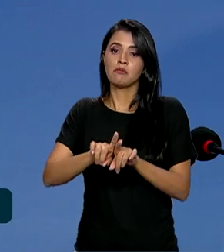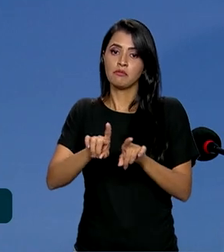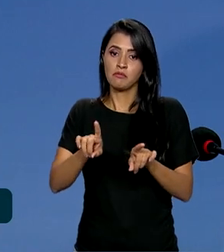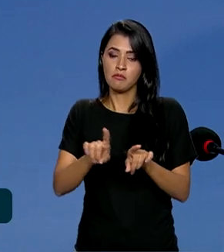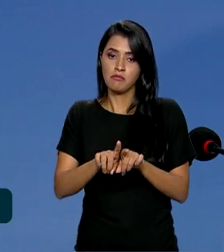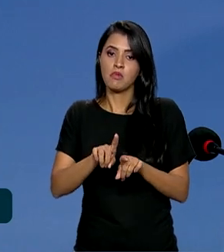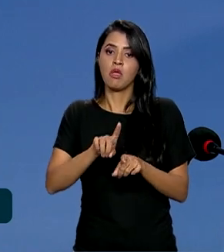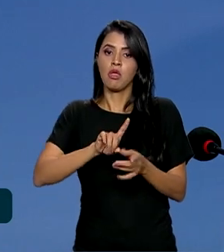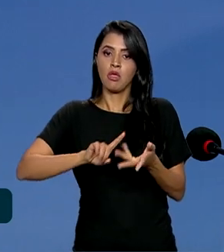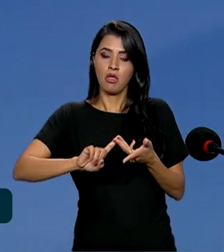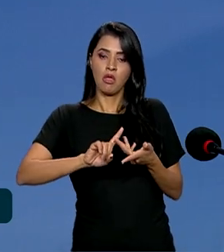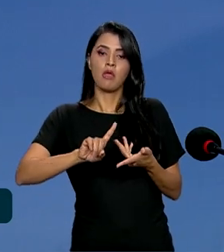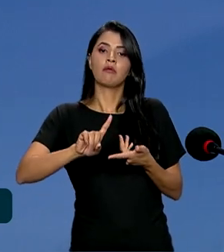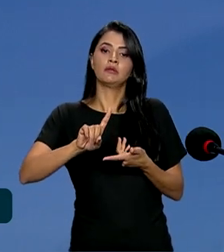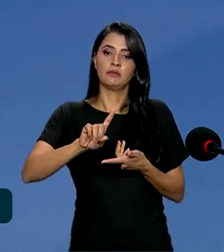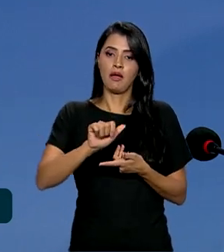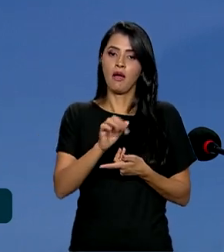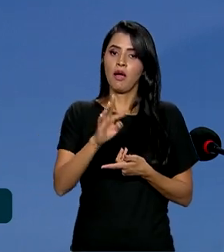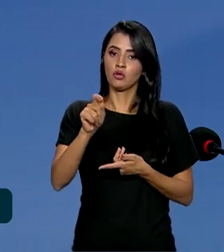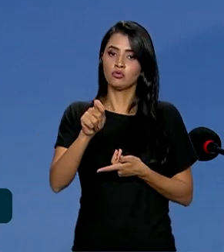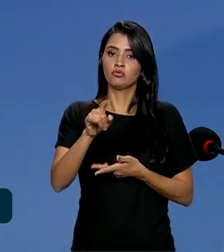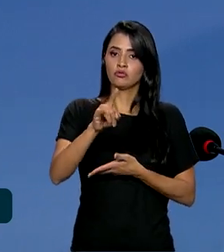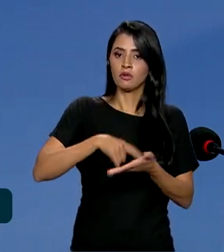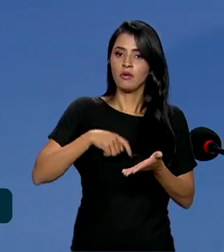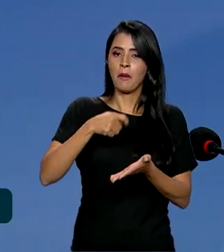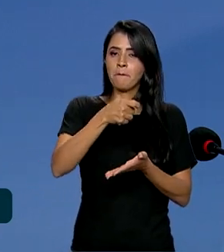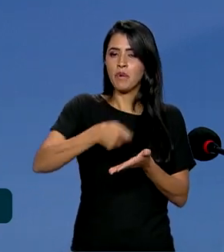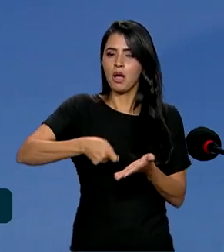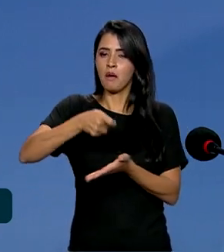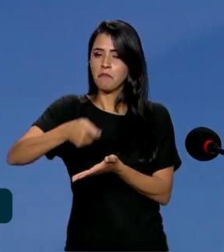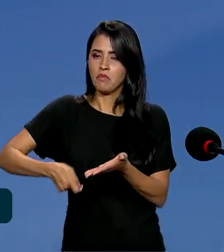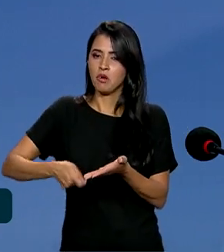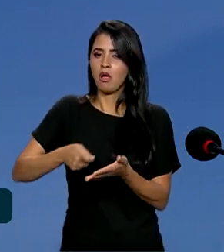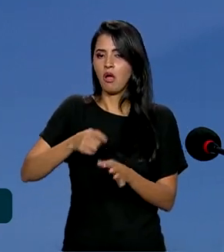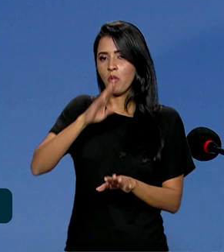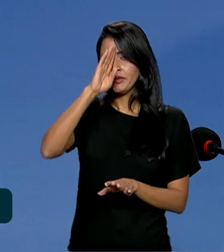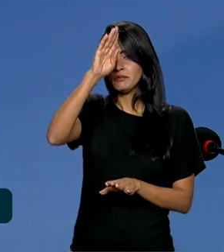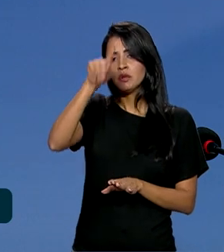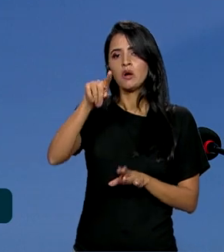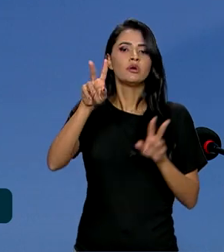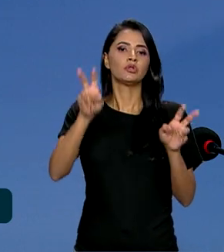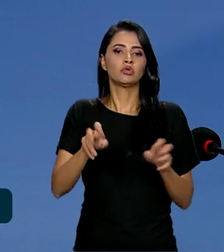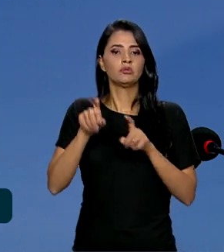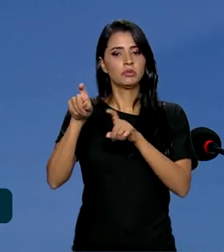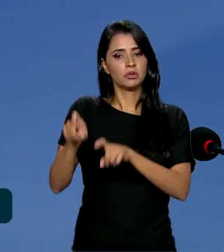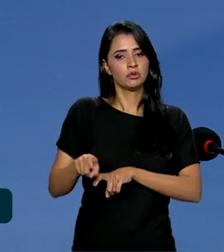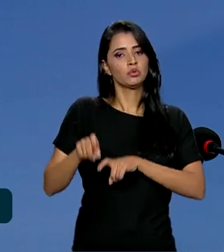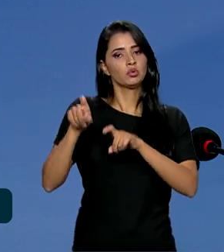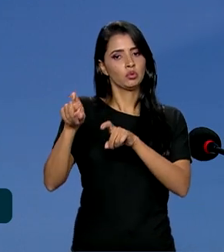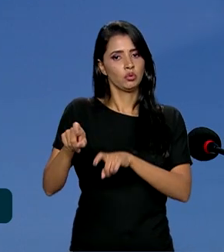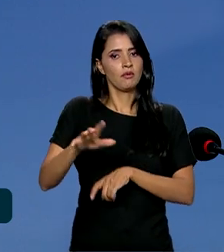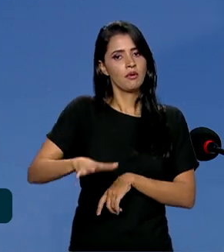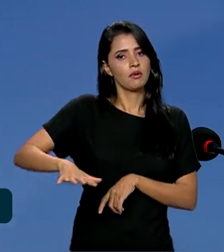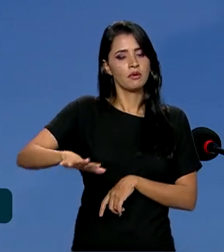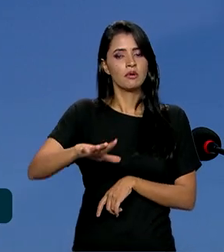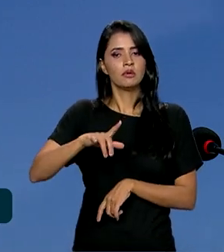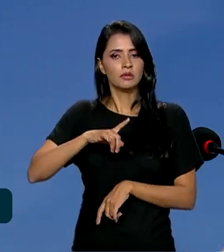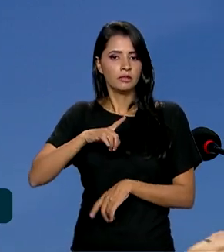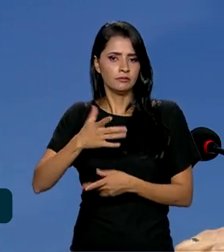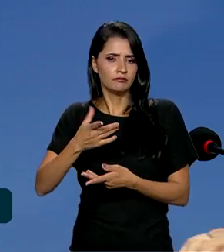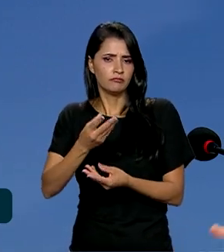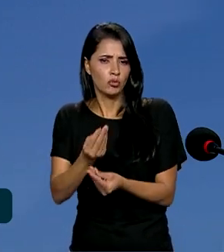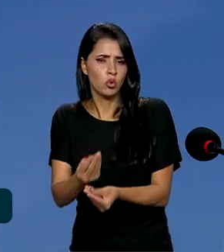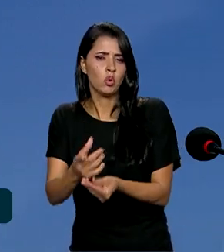atos que devem ser assinados. Talvez um dos principais é sobre a agricultura, justamente uma área em que há